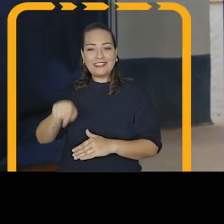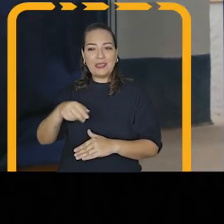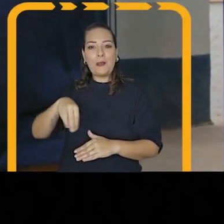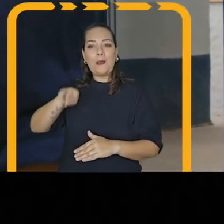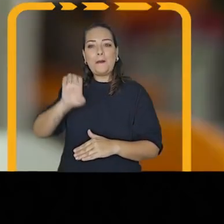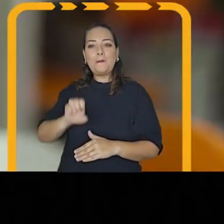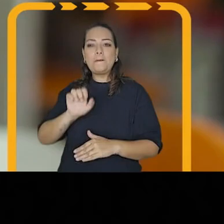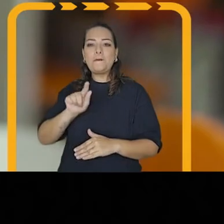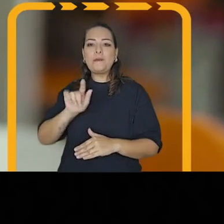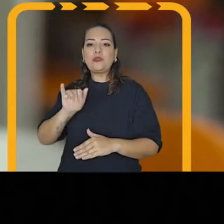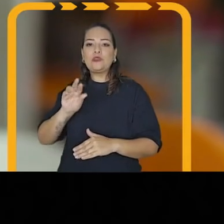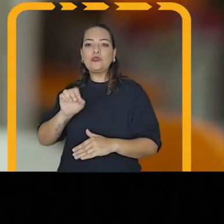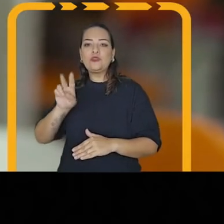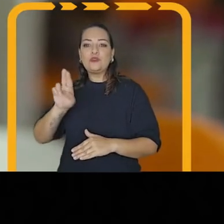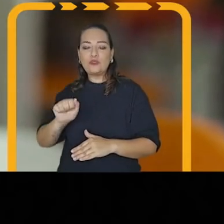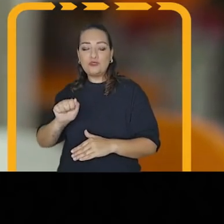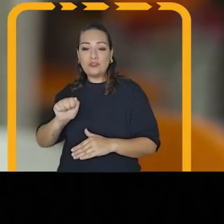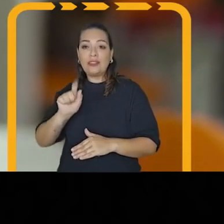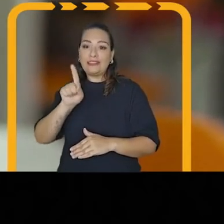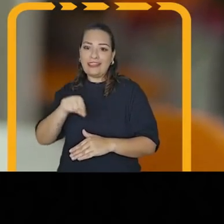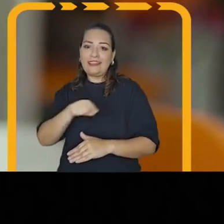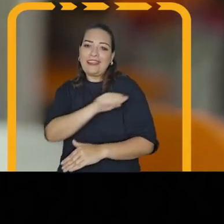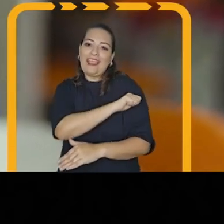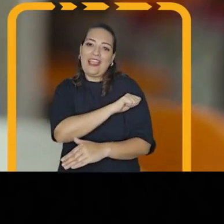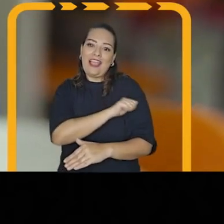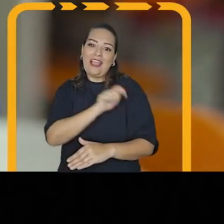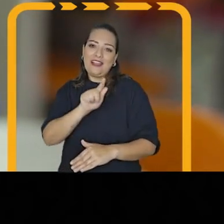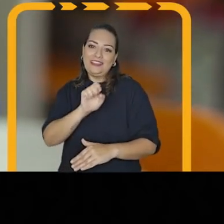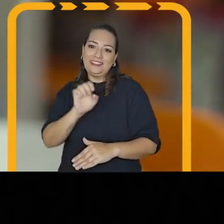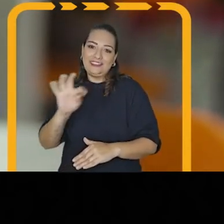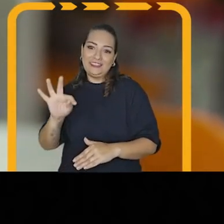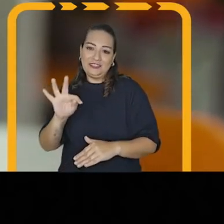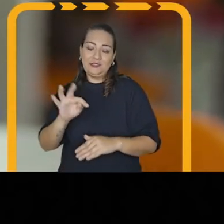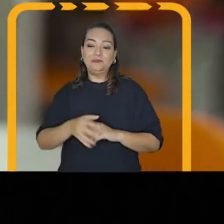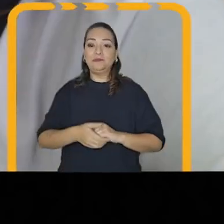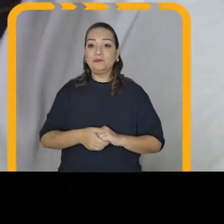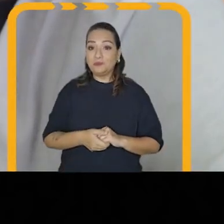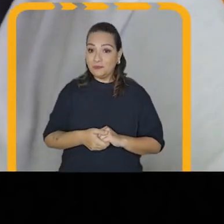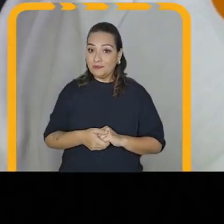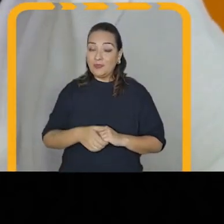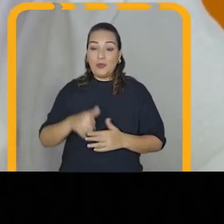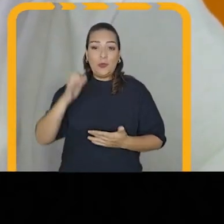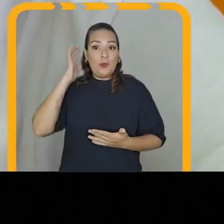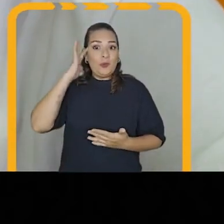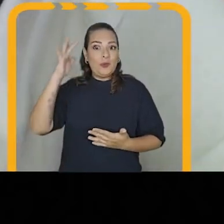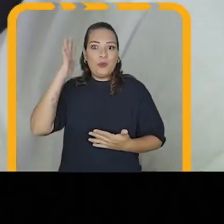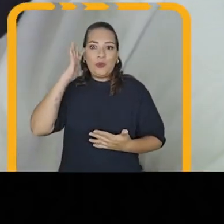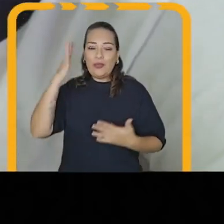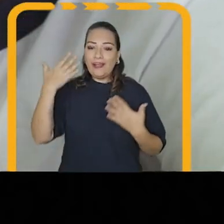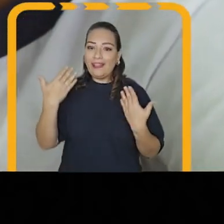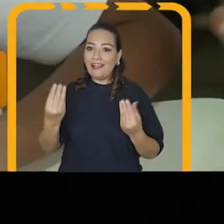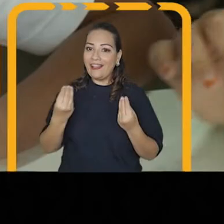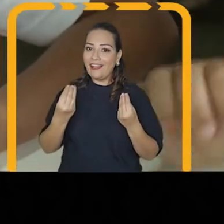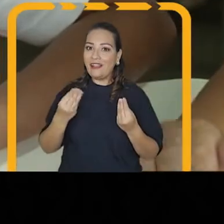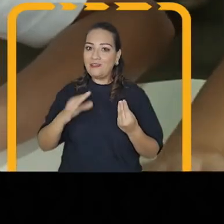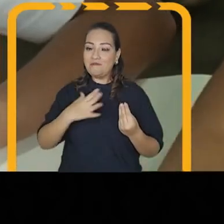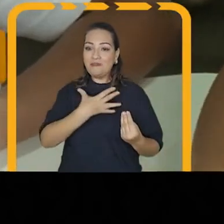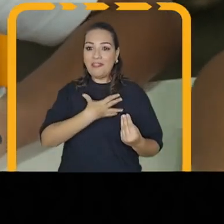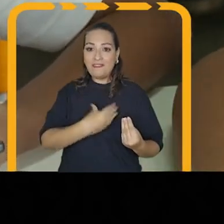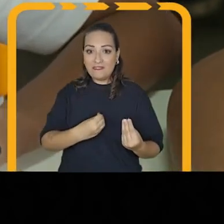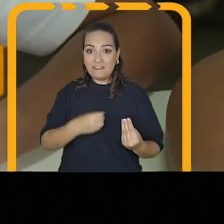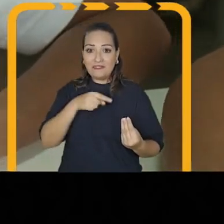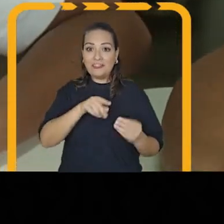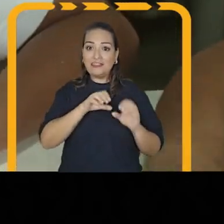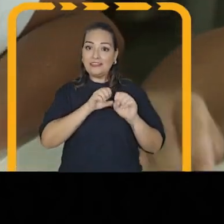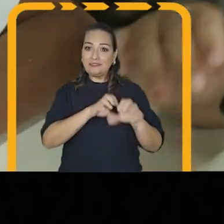aluna do JETS. Nem dos meus melhores sonhos eu poderia imaginar que um dia a minha filha estaria tendo isso na